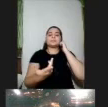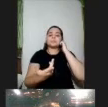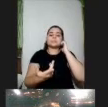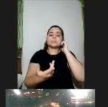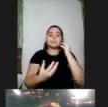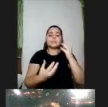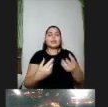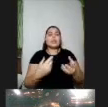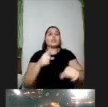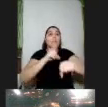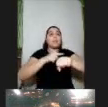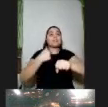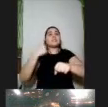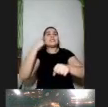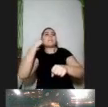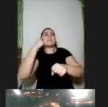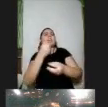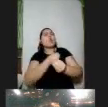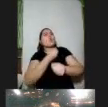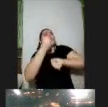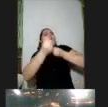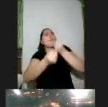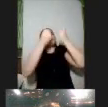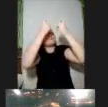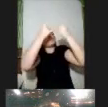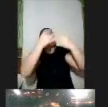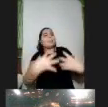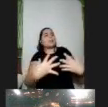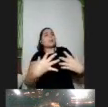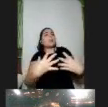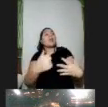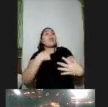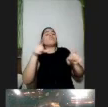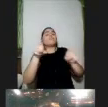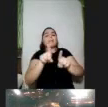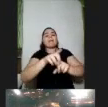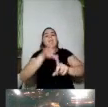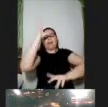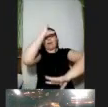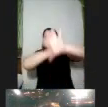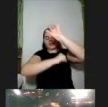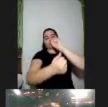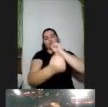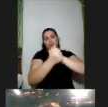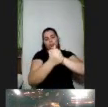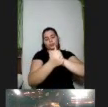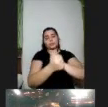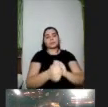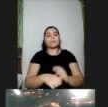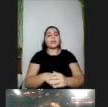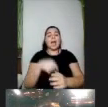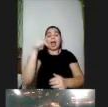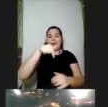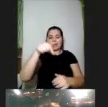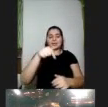outras formas de falar sobre aquele assunto de elaborar aquele assunto também ganha e aprende mais aqui é o nosso